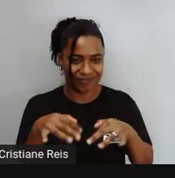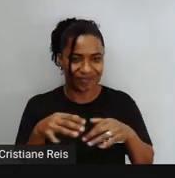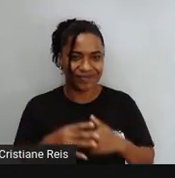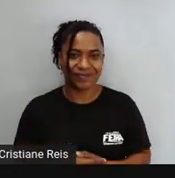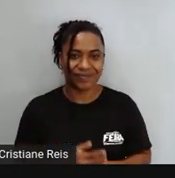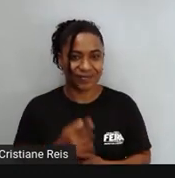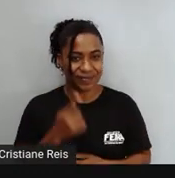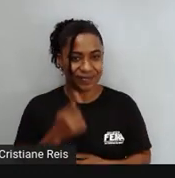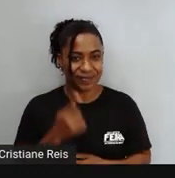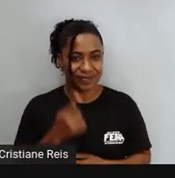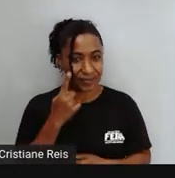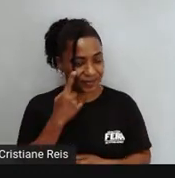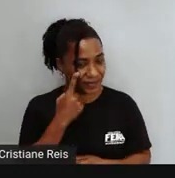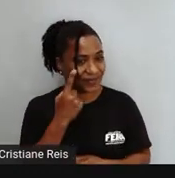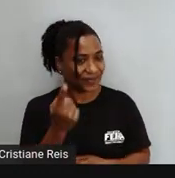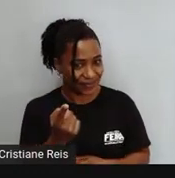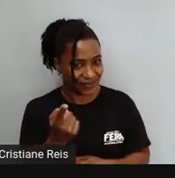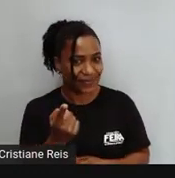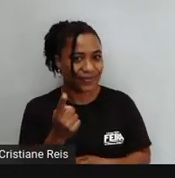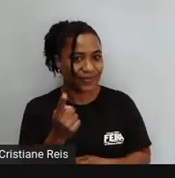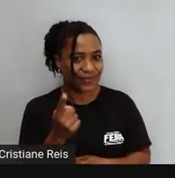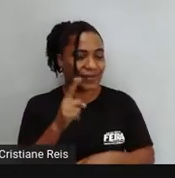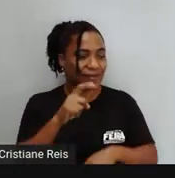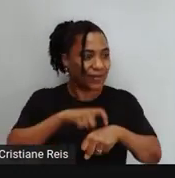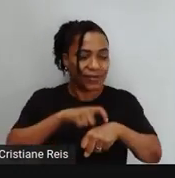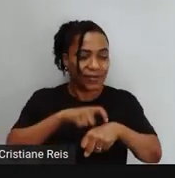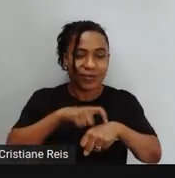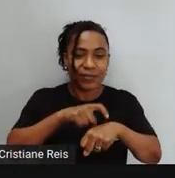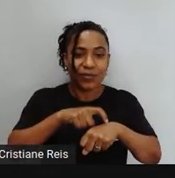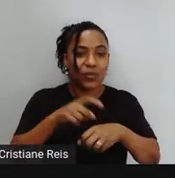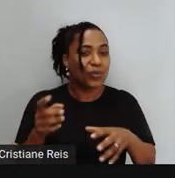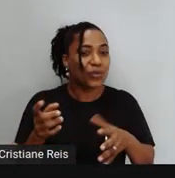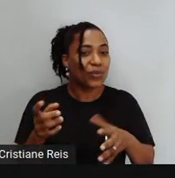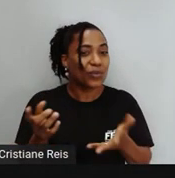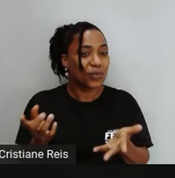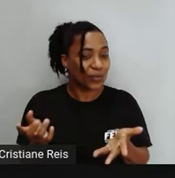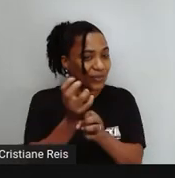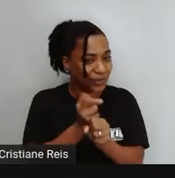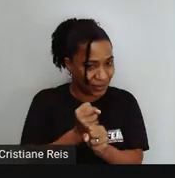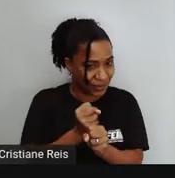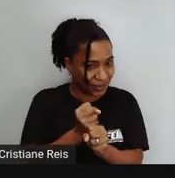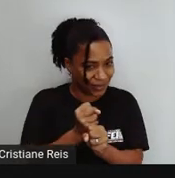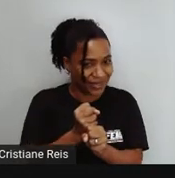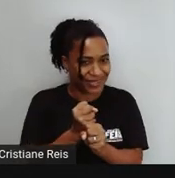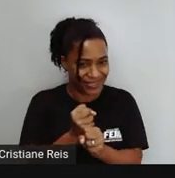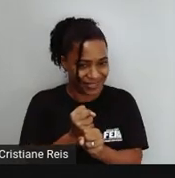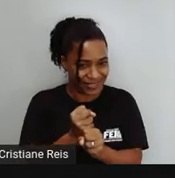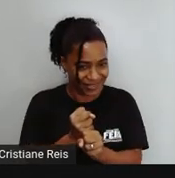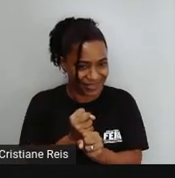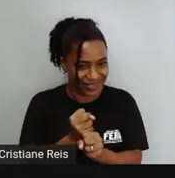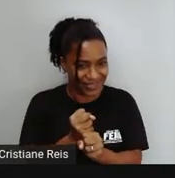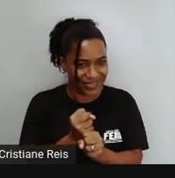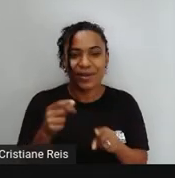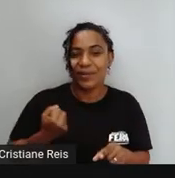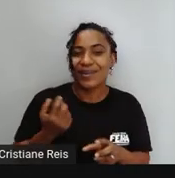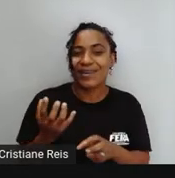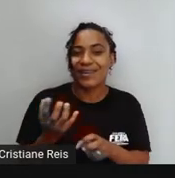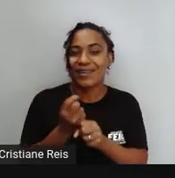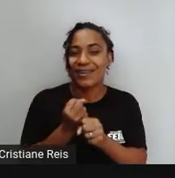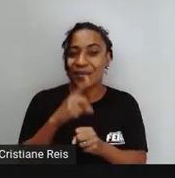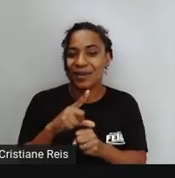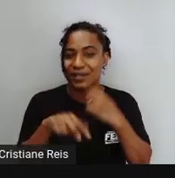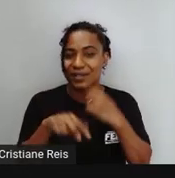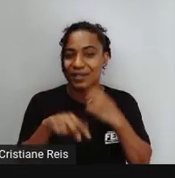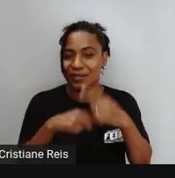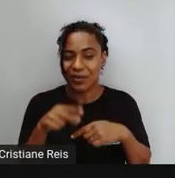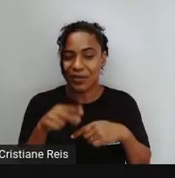Nós temos aqui A pontuação E vocês podem depois Exibir as respostas Para fazer a revisão Do